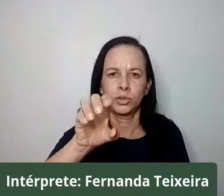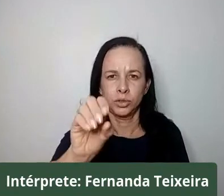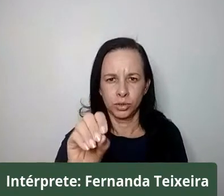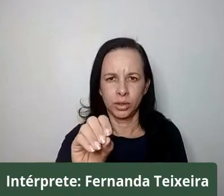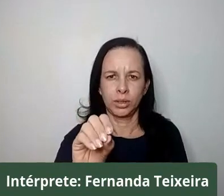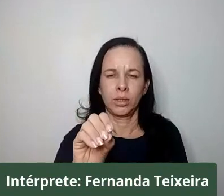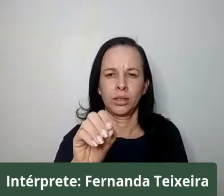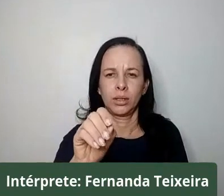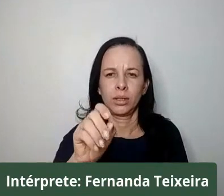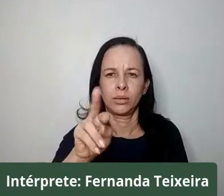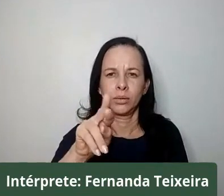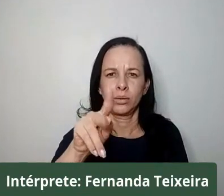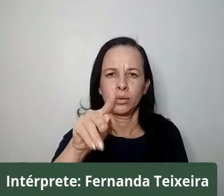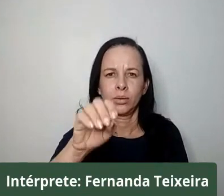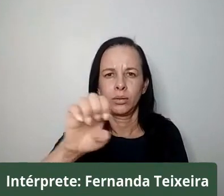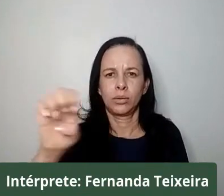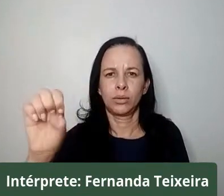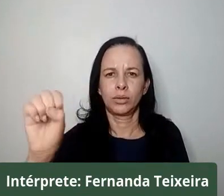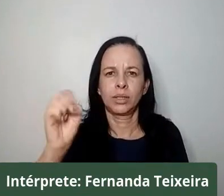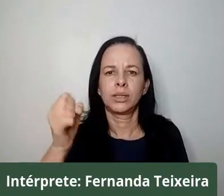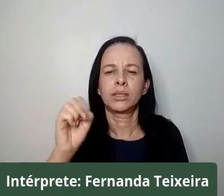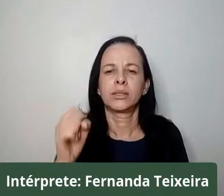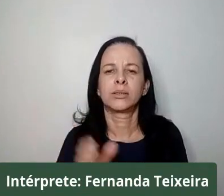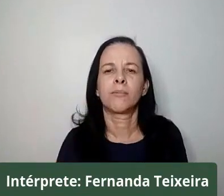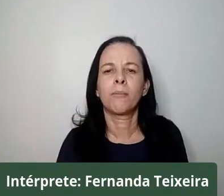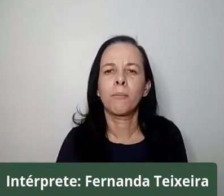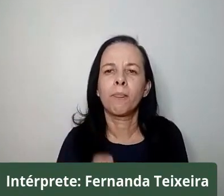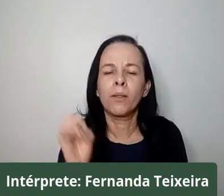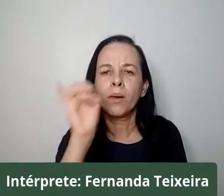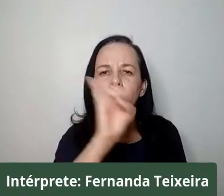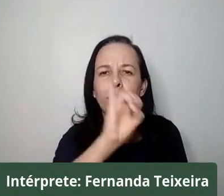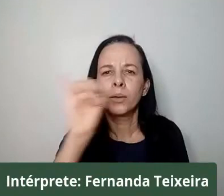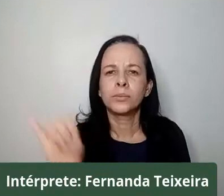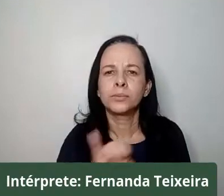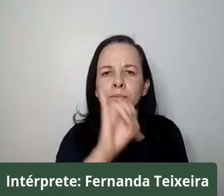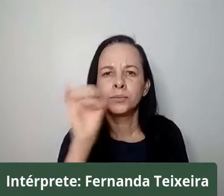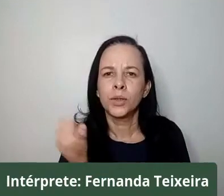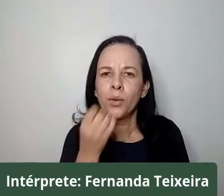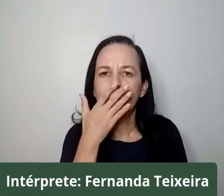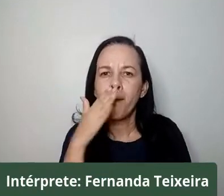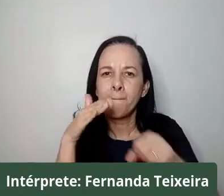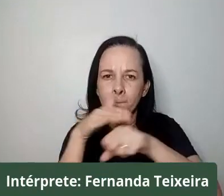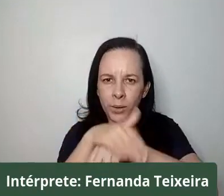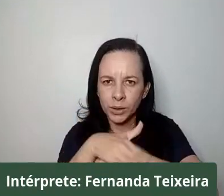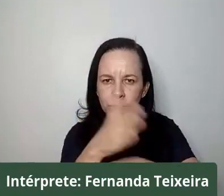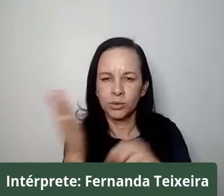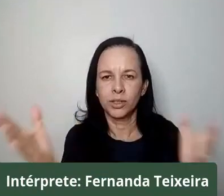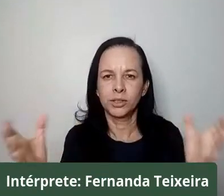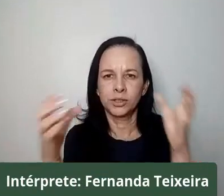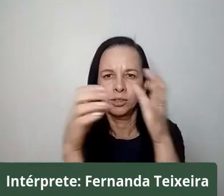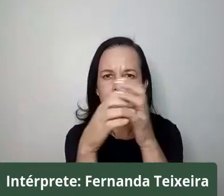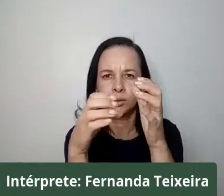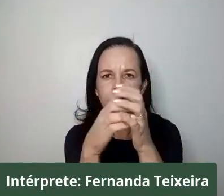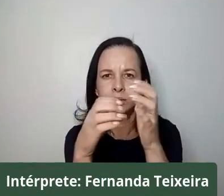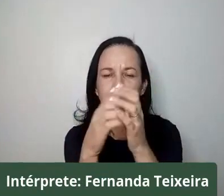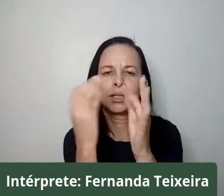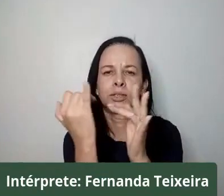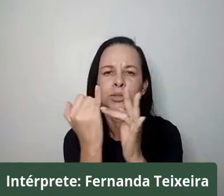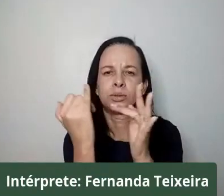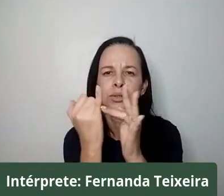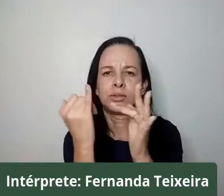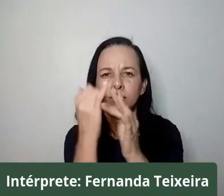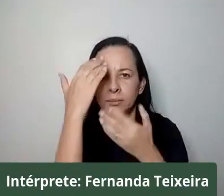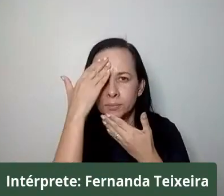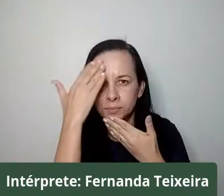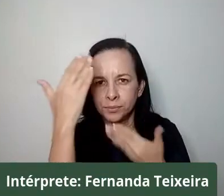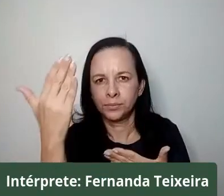Oi, boa noite, Joalã, está me ouvindo bem? Boa noite, comunidade do IFBA, né, agradecer o convite aí do